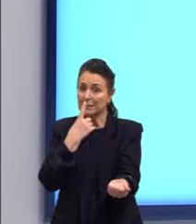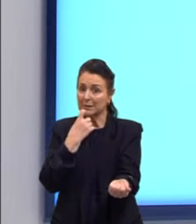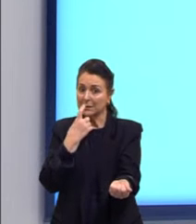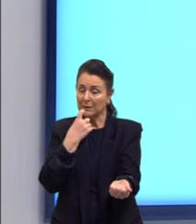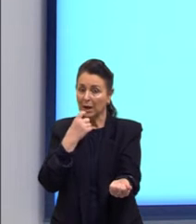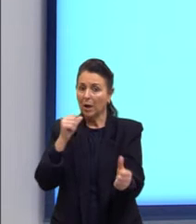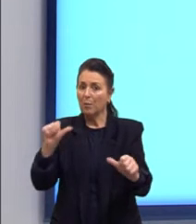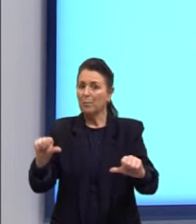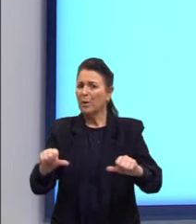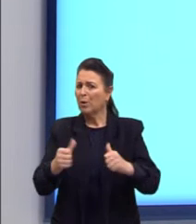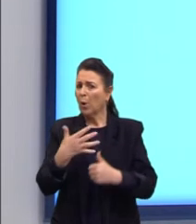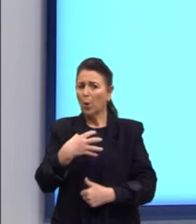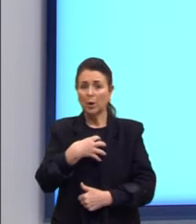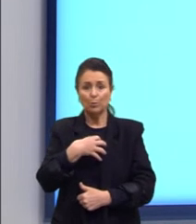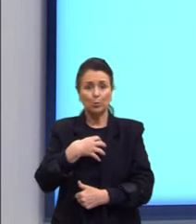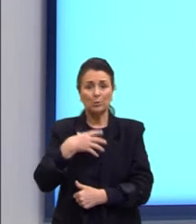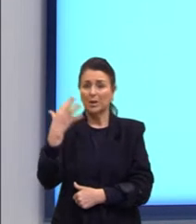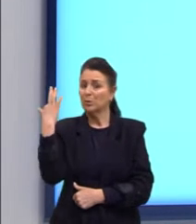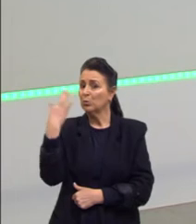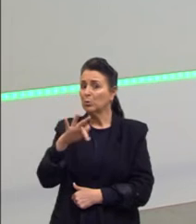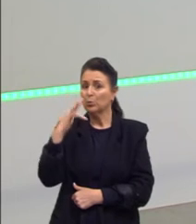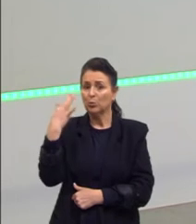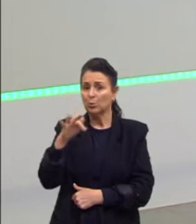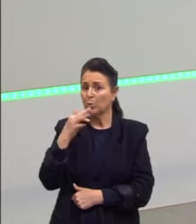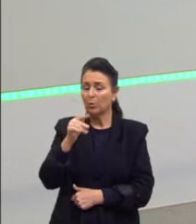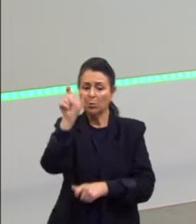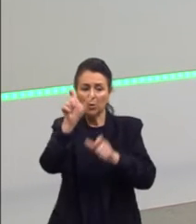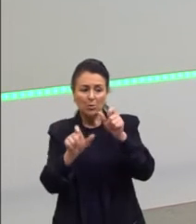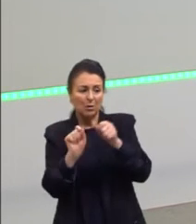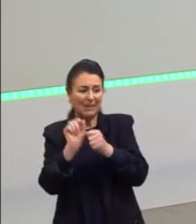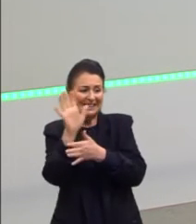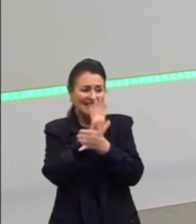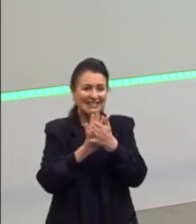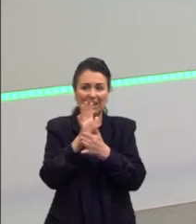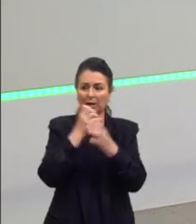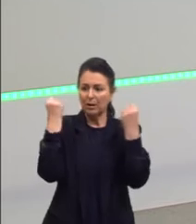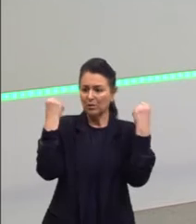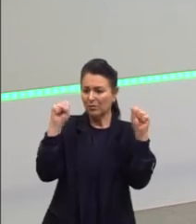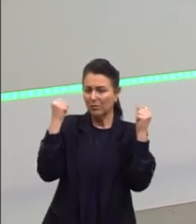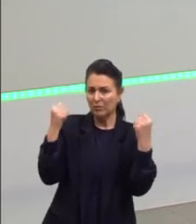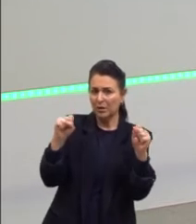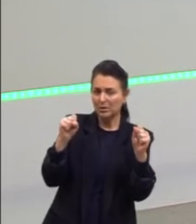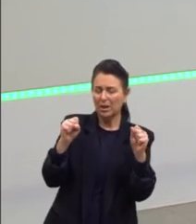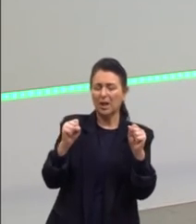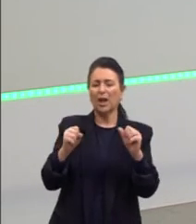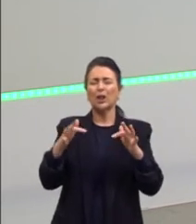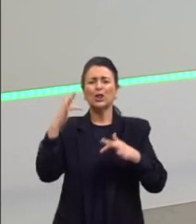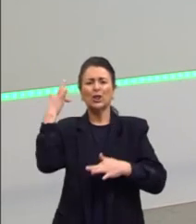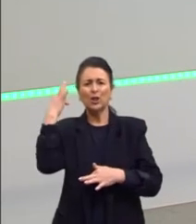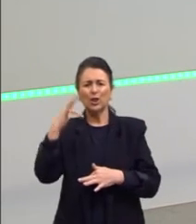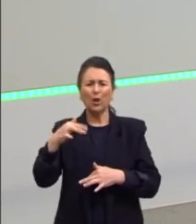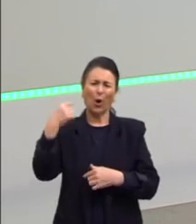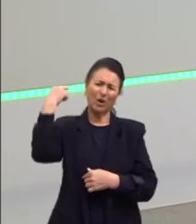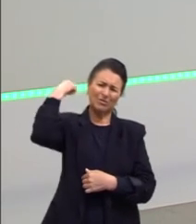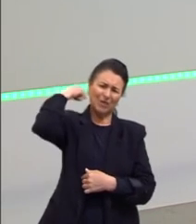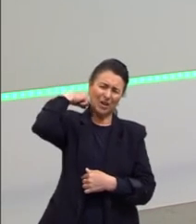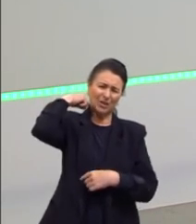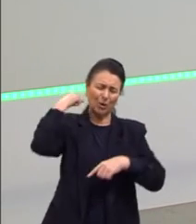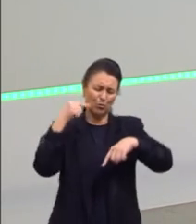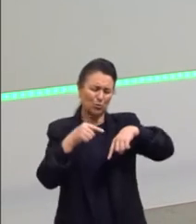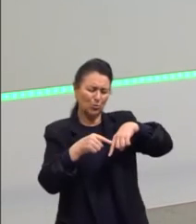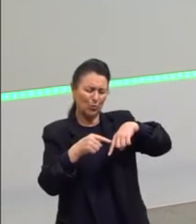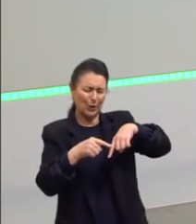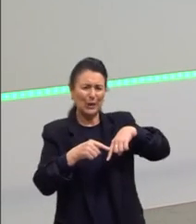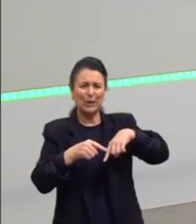as dores. Às vezes a pessoa está sem fazer atividade física, já começa a doer, né? A lombar, o joelho, o pé,